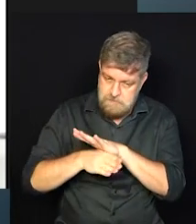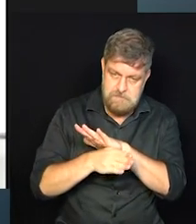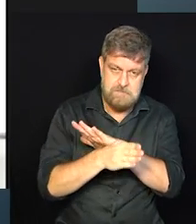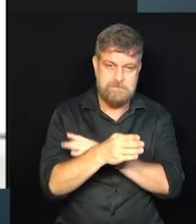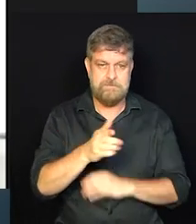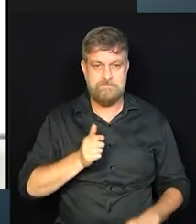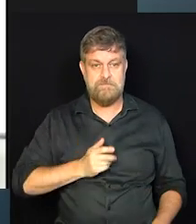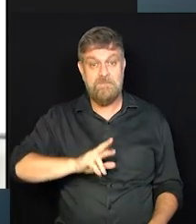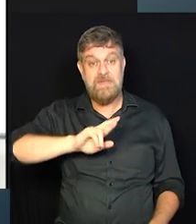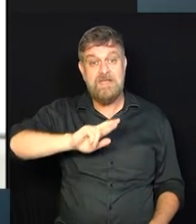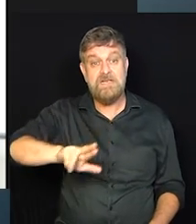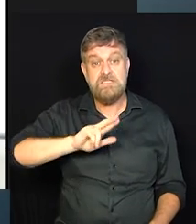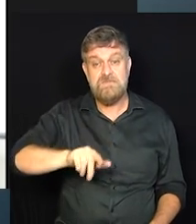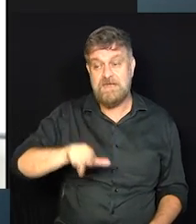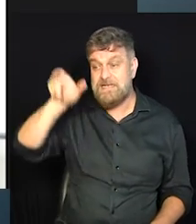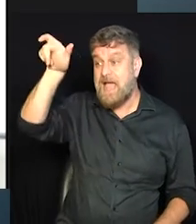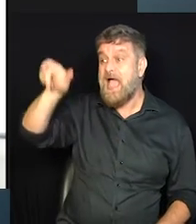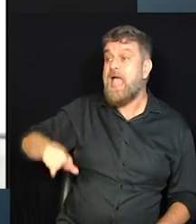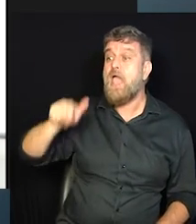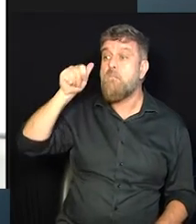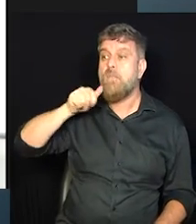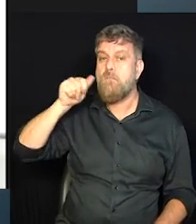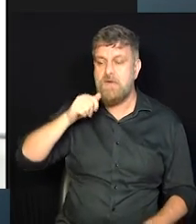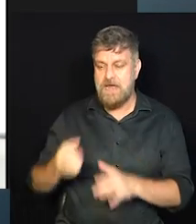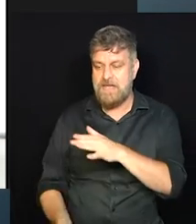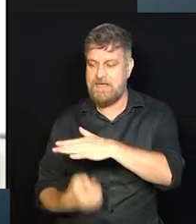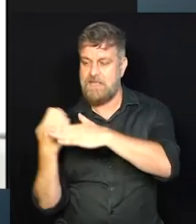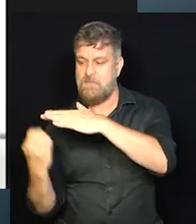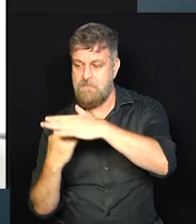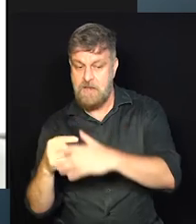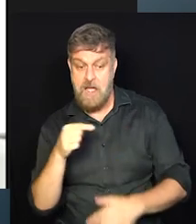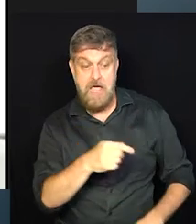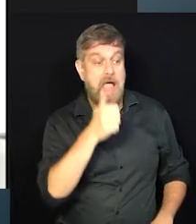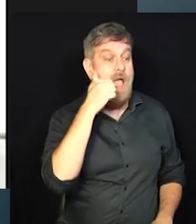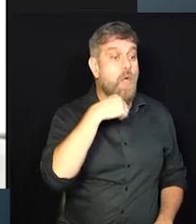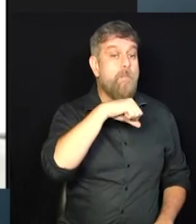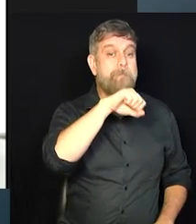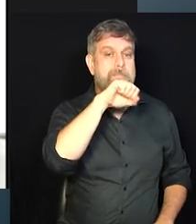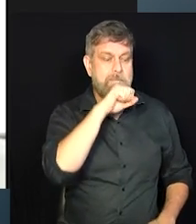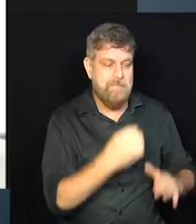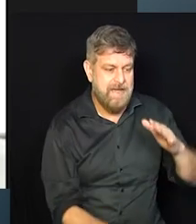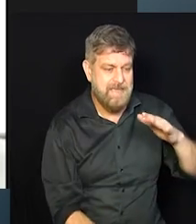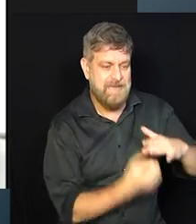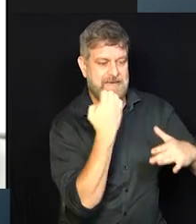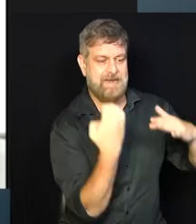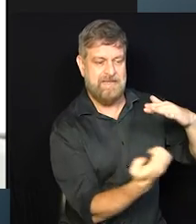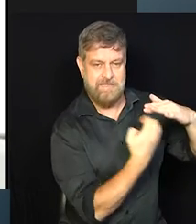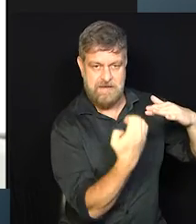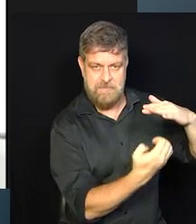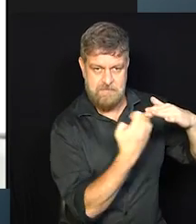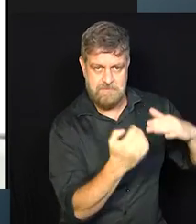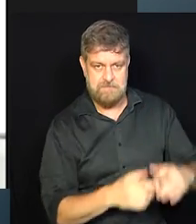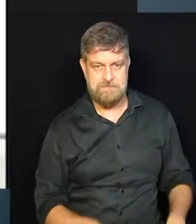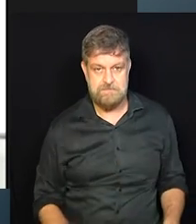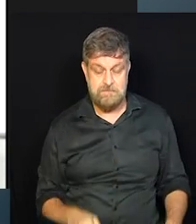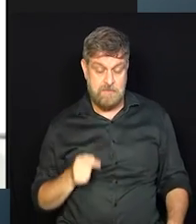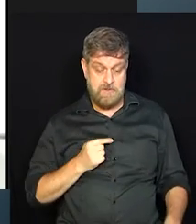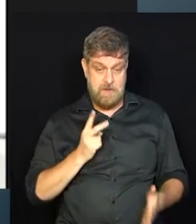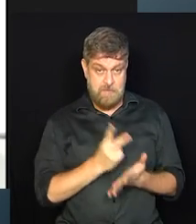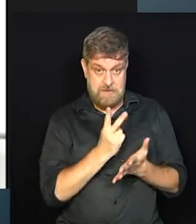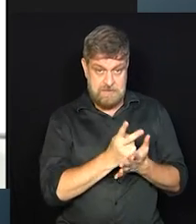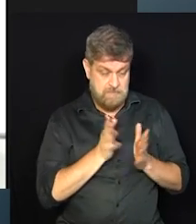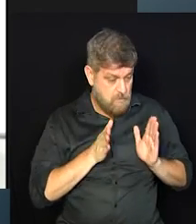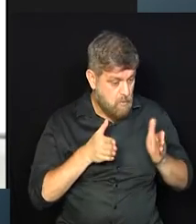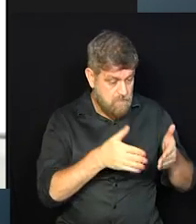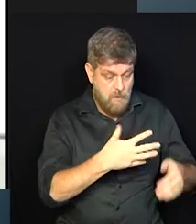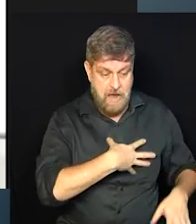é a grande diferença entre ser uma mulher empreendedora e uma mãe empreendedora. a prioridade da mãe empreendedora é o